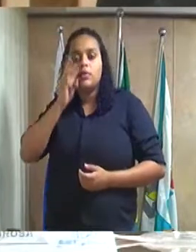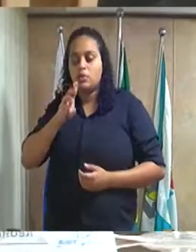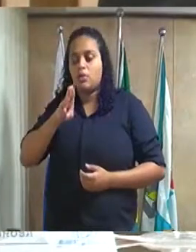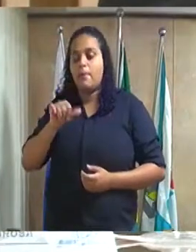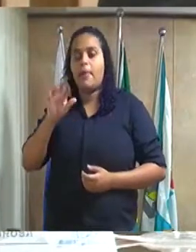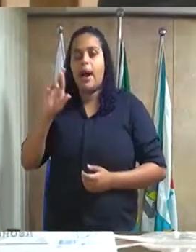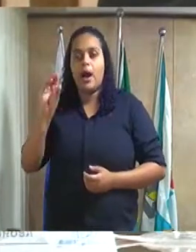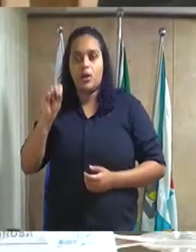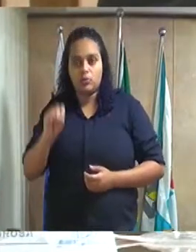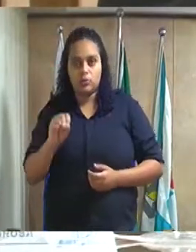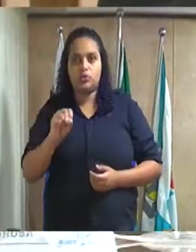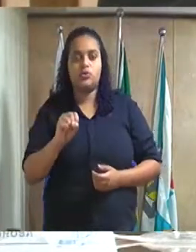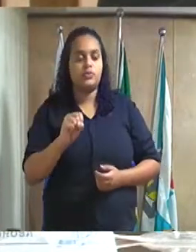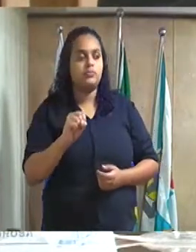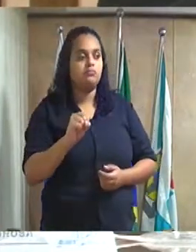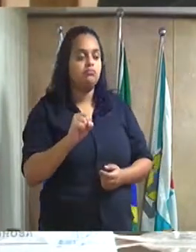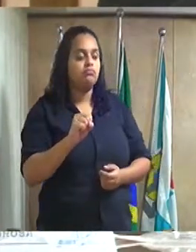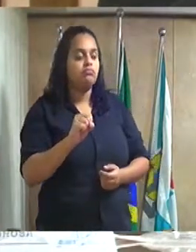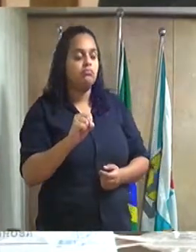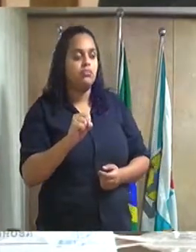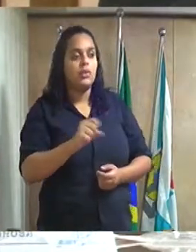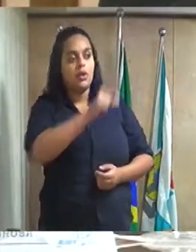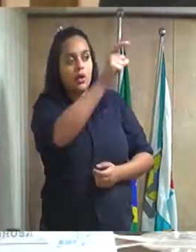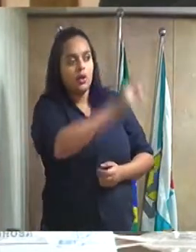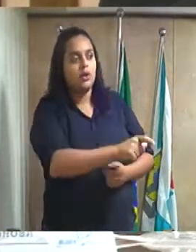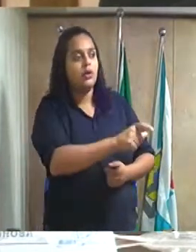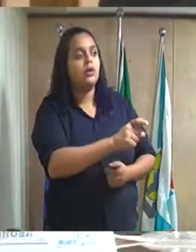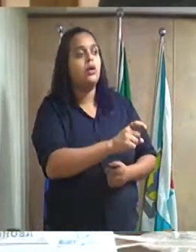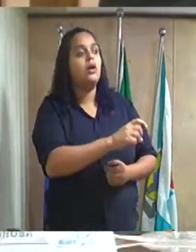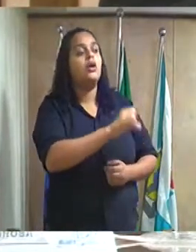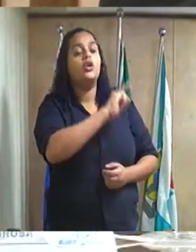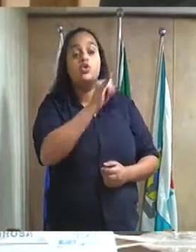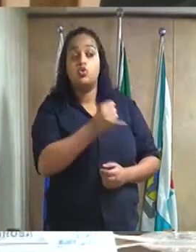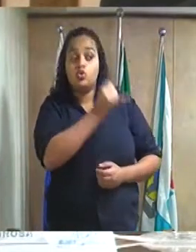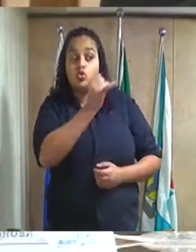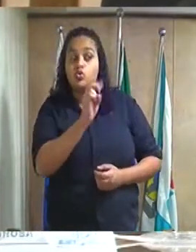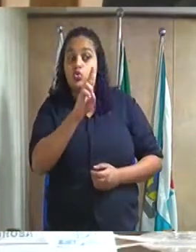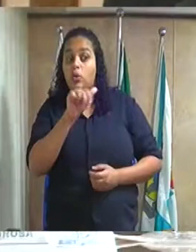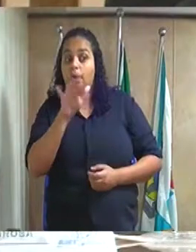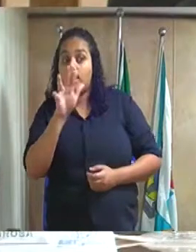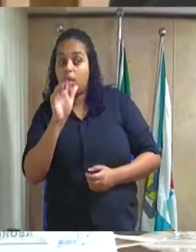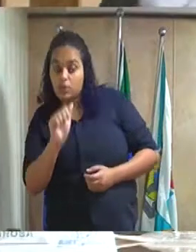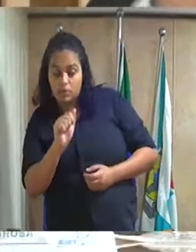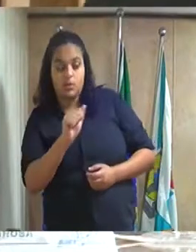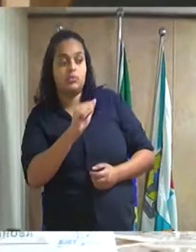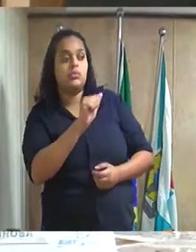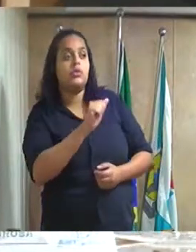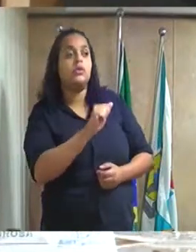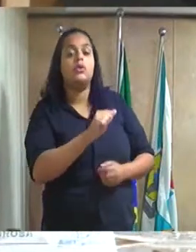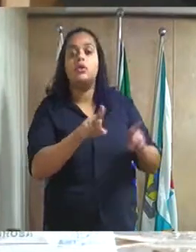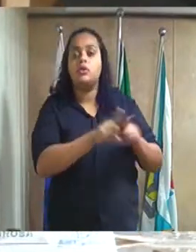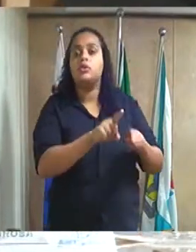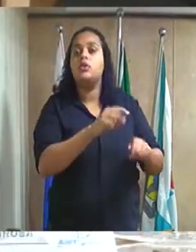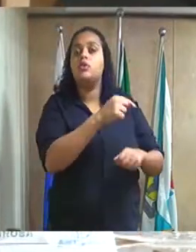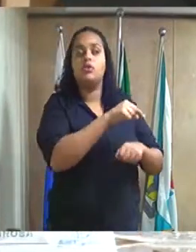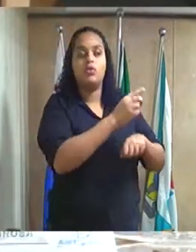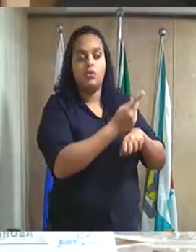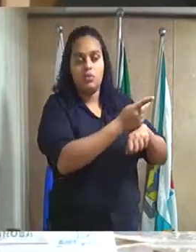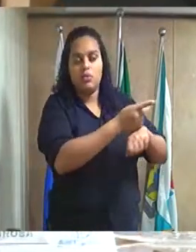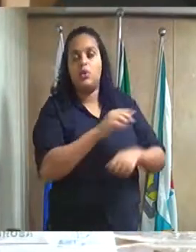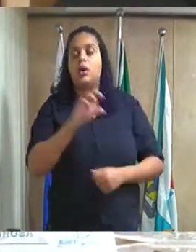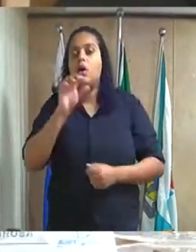Tavares concedendo a ilustríssima doutora Juliana Alves Santana da Silva o título Rubens Tinoco